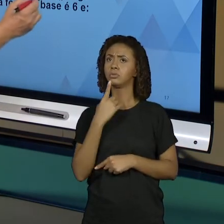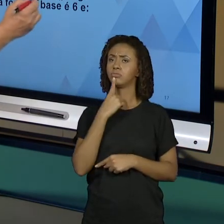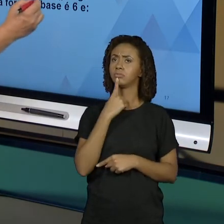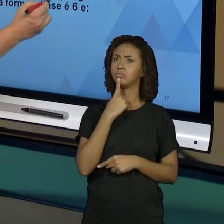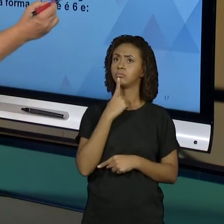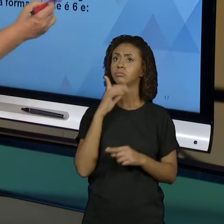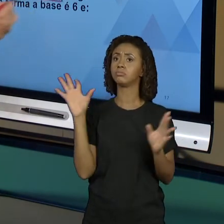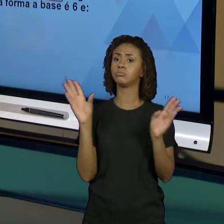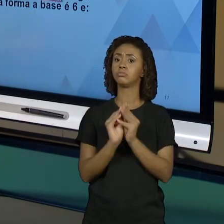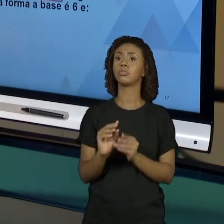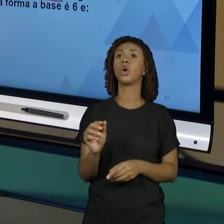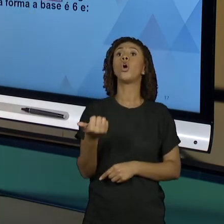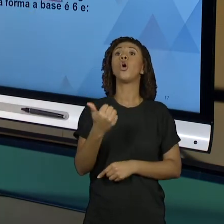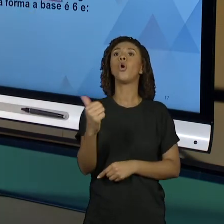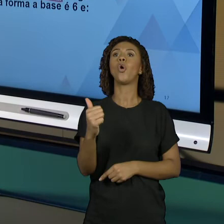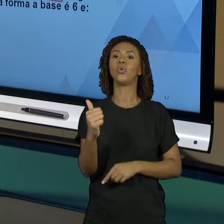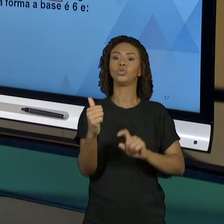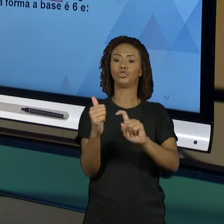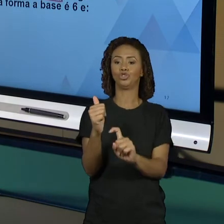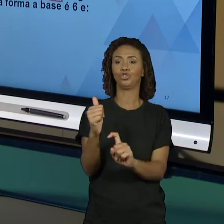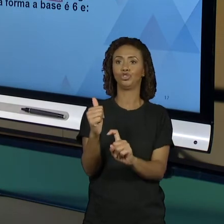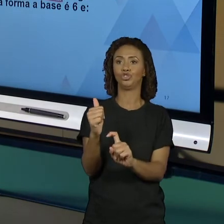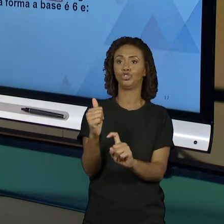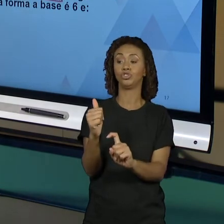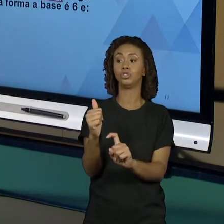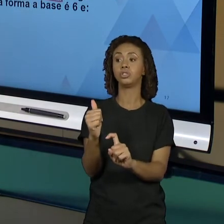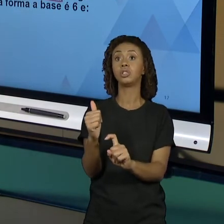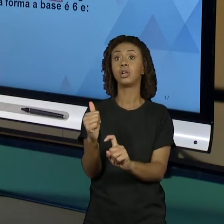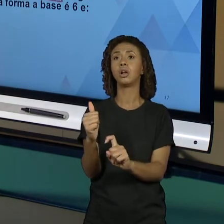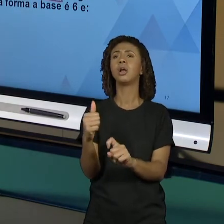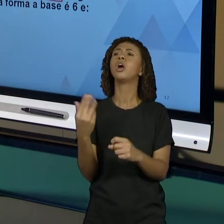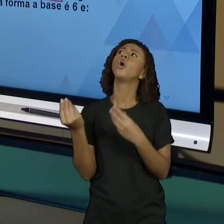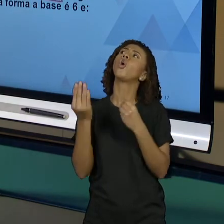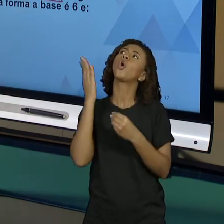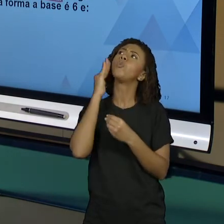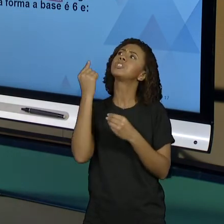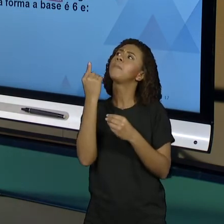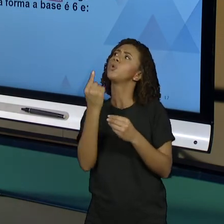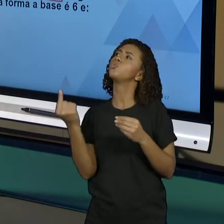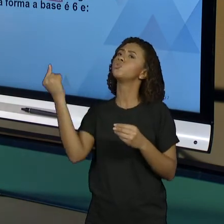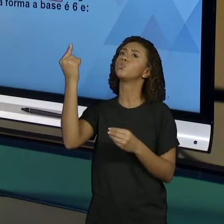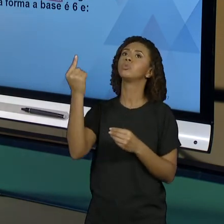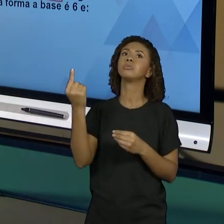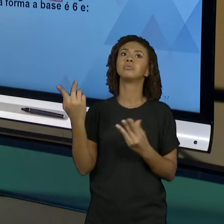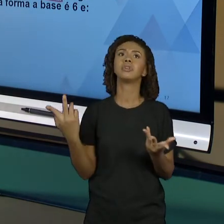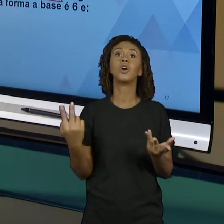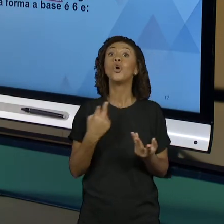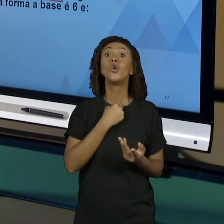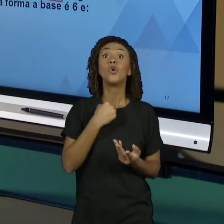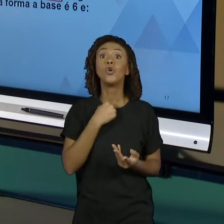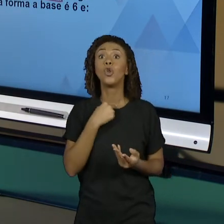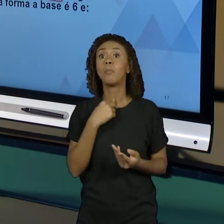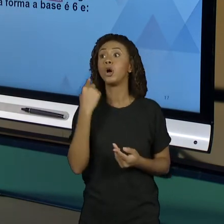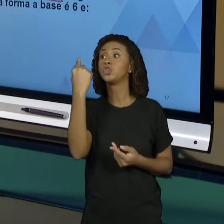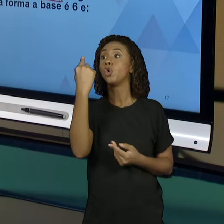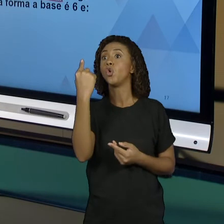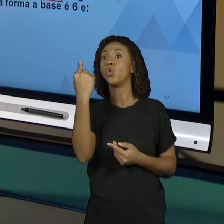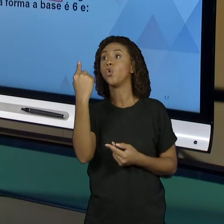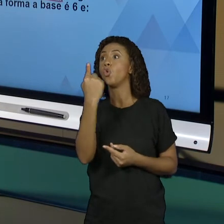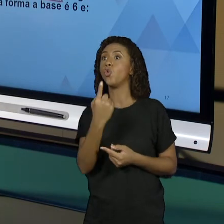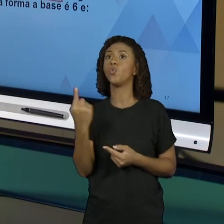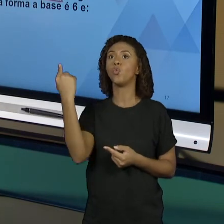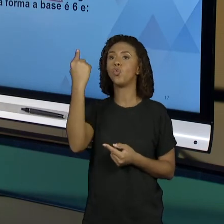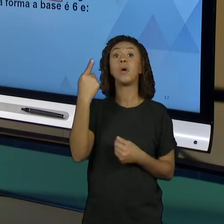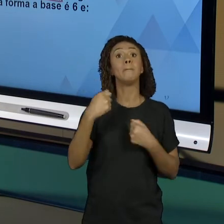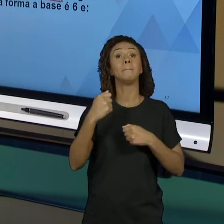é 11 na base X por que que eu sei que foi 1 pra cá? Porque B mais 2 não poderia dar o algarismo 1 ele tem que dar o algarismo